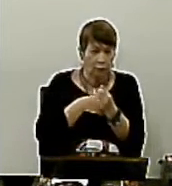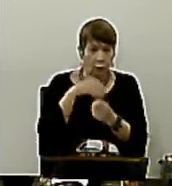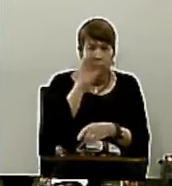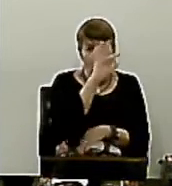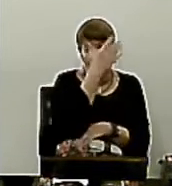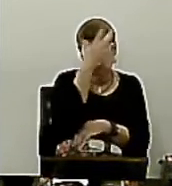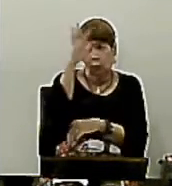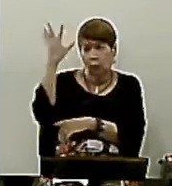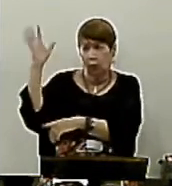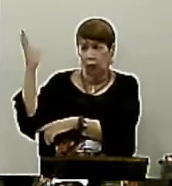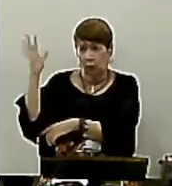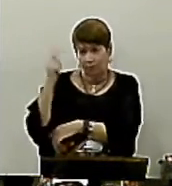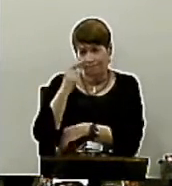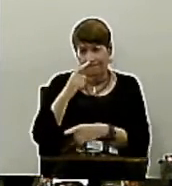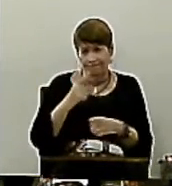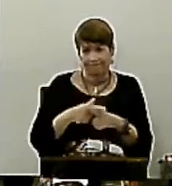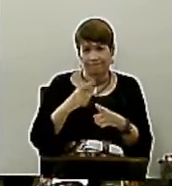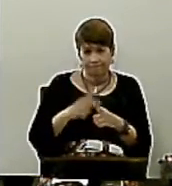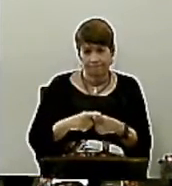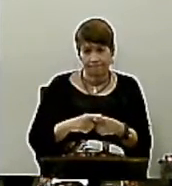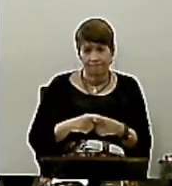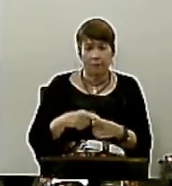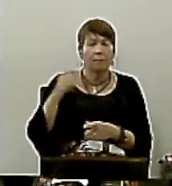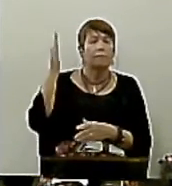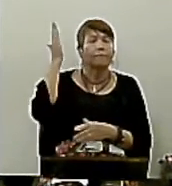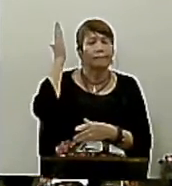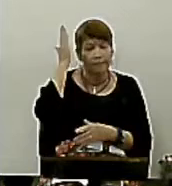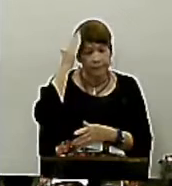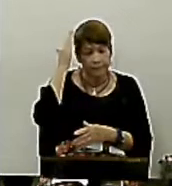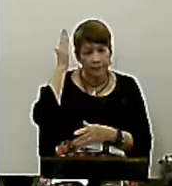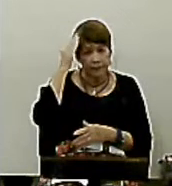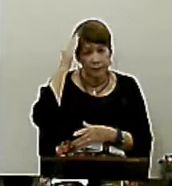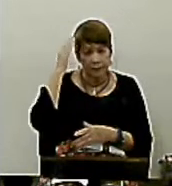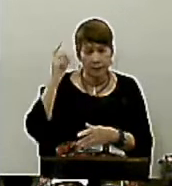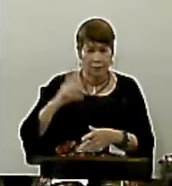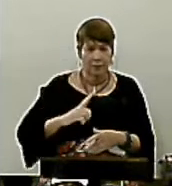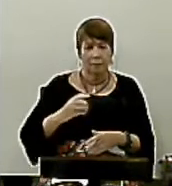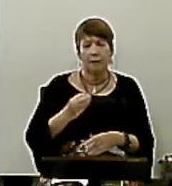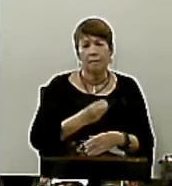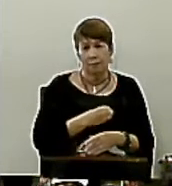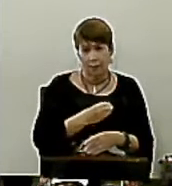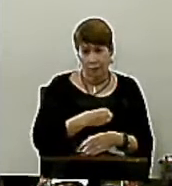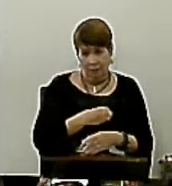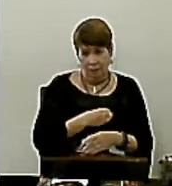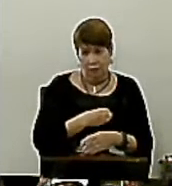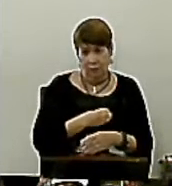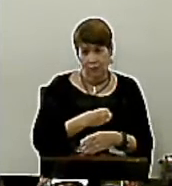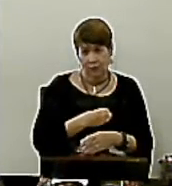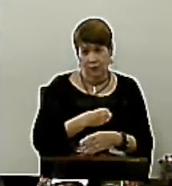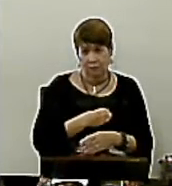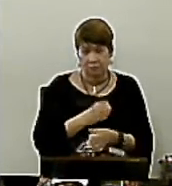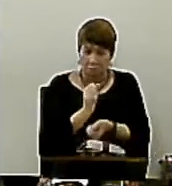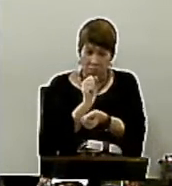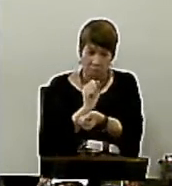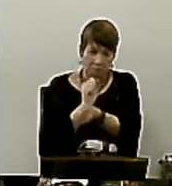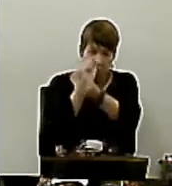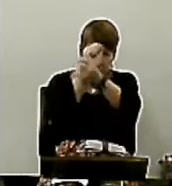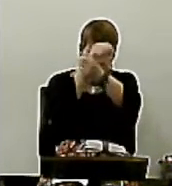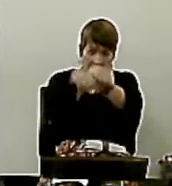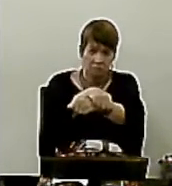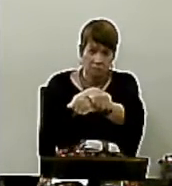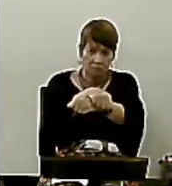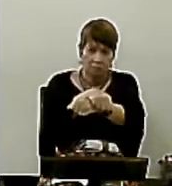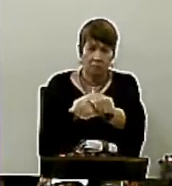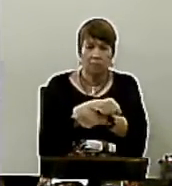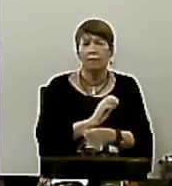Ele percebeu que ele tinha desobedecido a Deus E isso o escravizou no